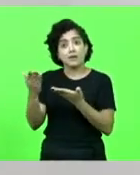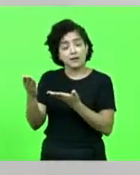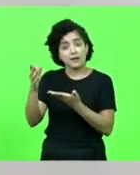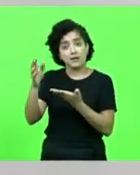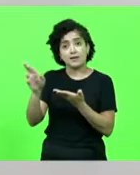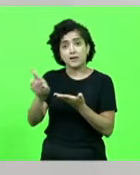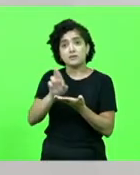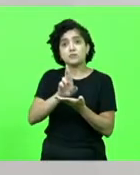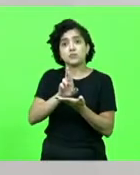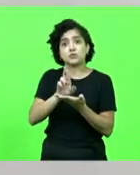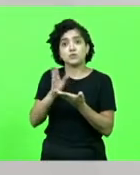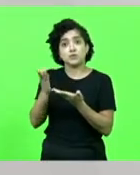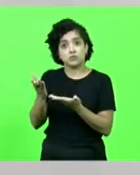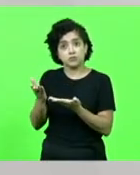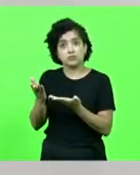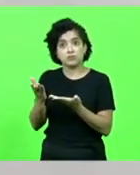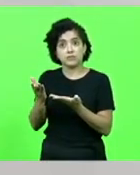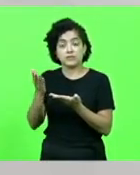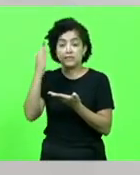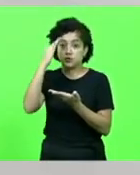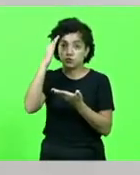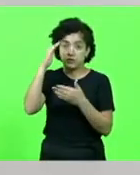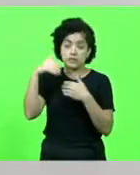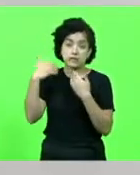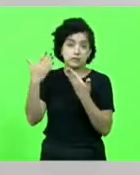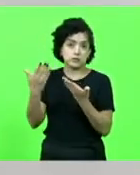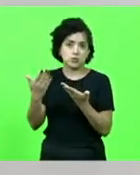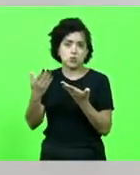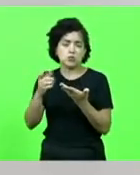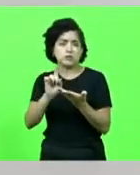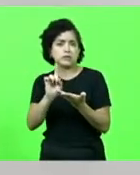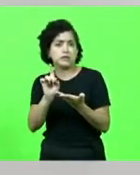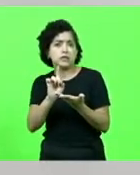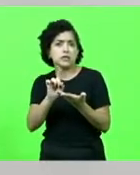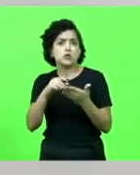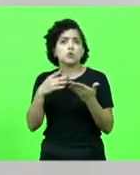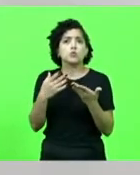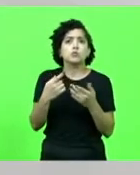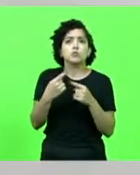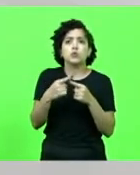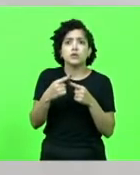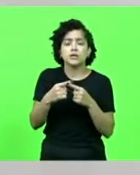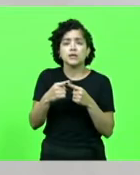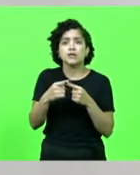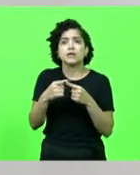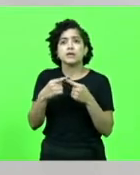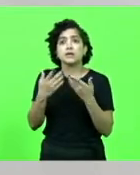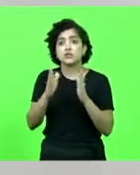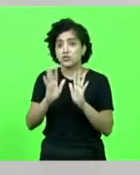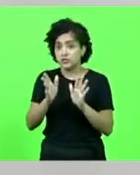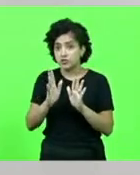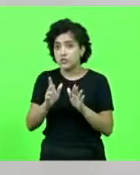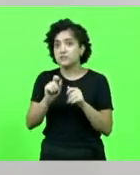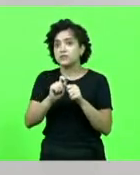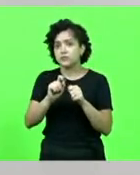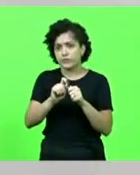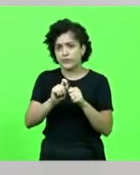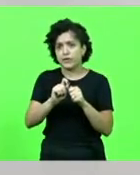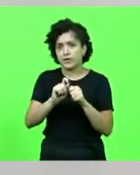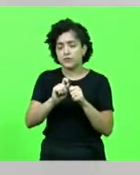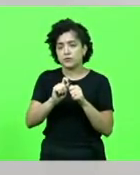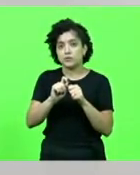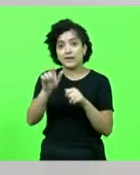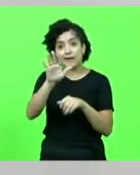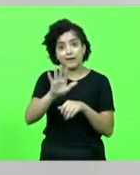disse que deixou a entender que isso não faria, porque, de alguma forma, isso já tinha sido feito em nível federal.